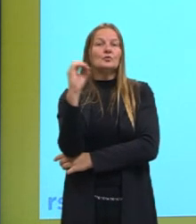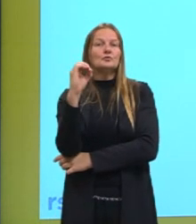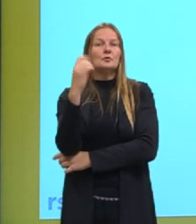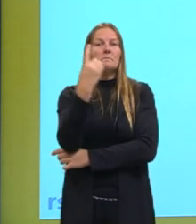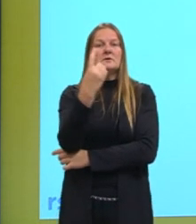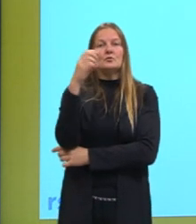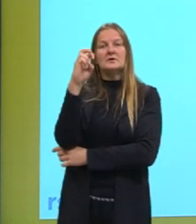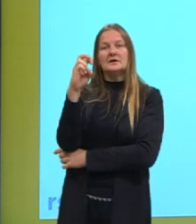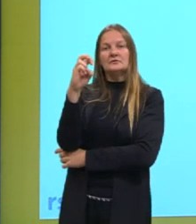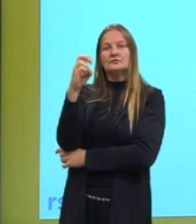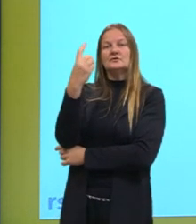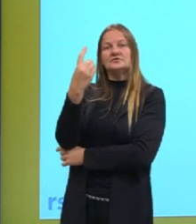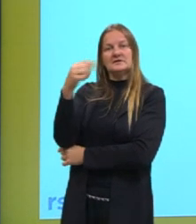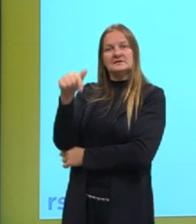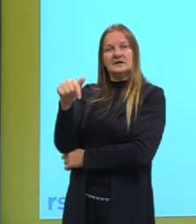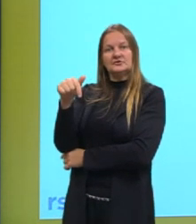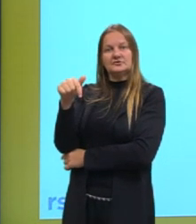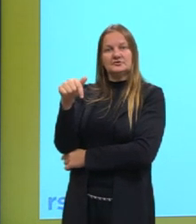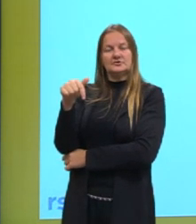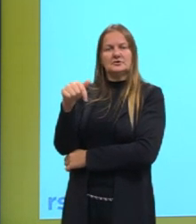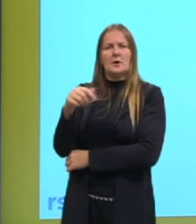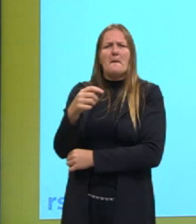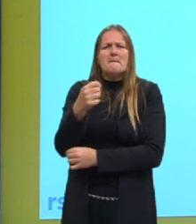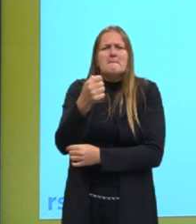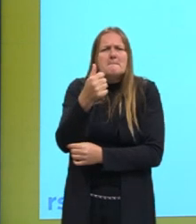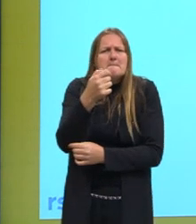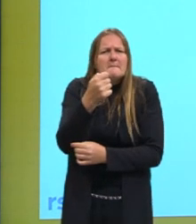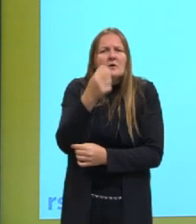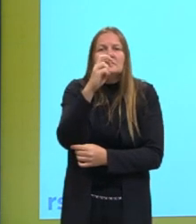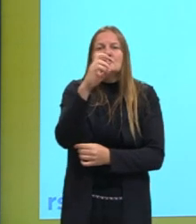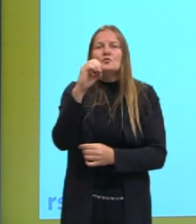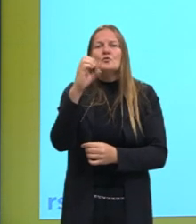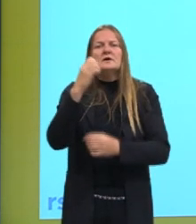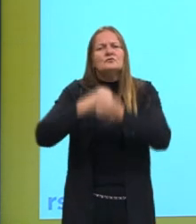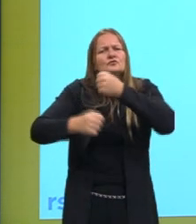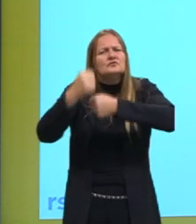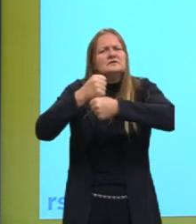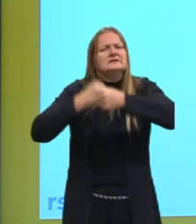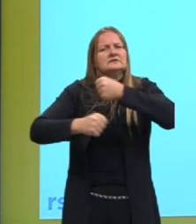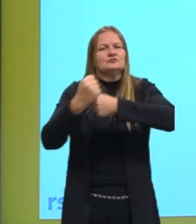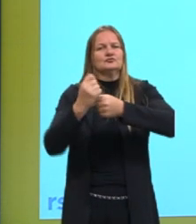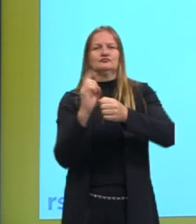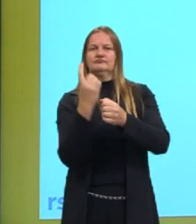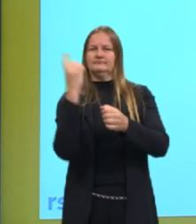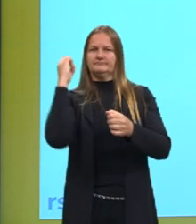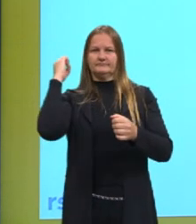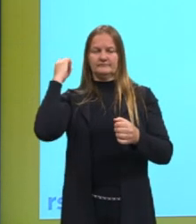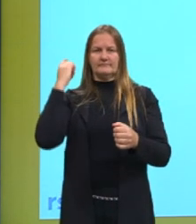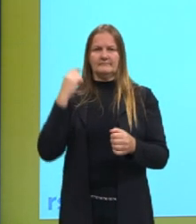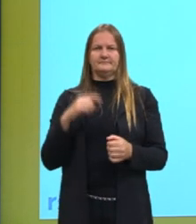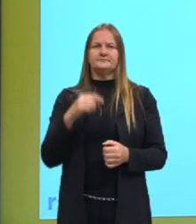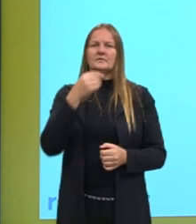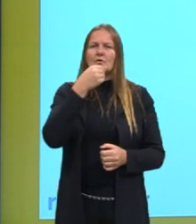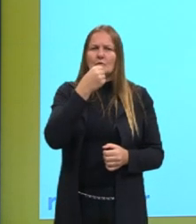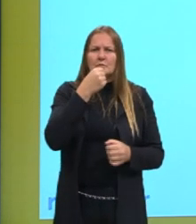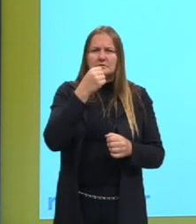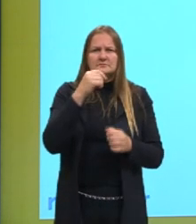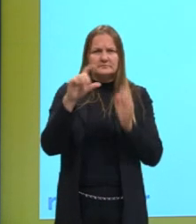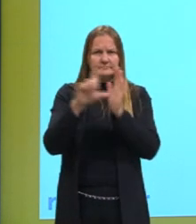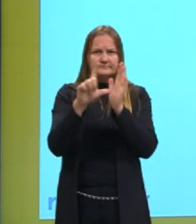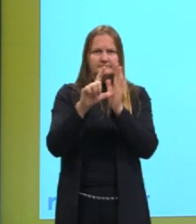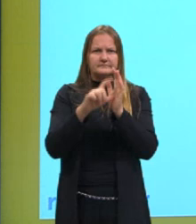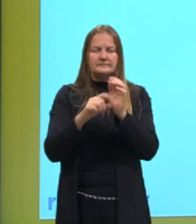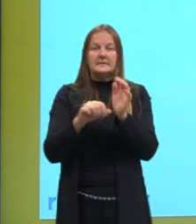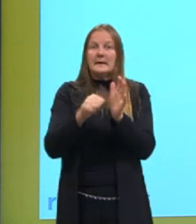1517, mais de 500 anos atrás. E ele, alguns dos pontos principais